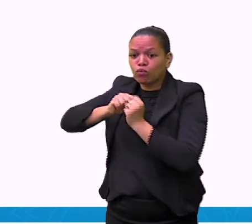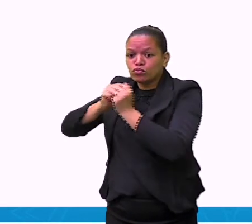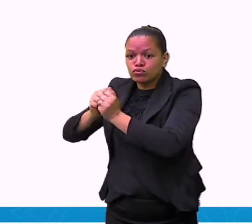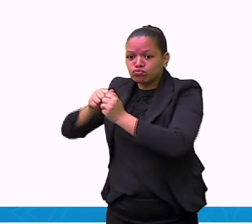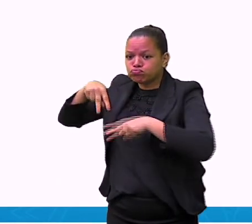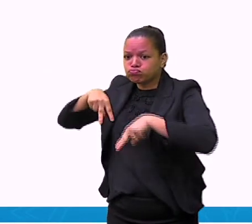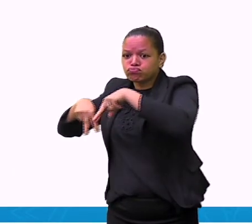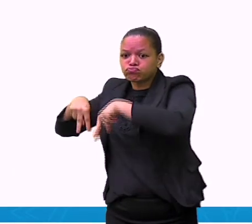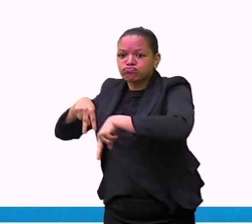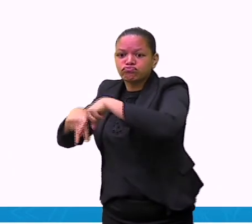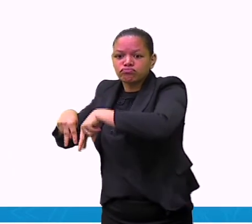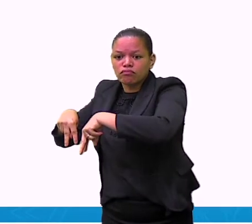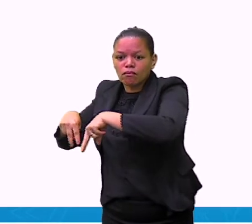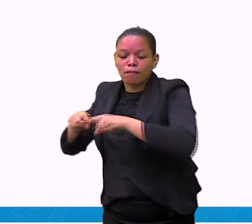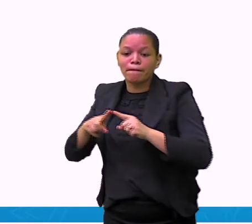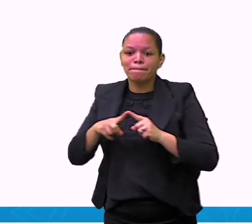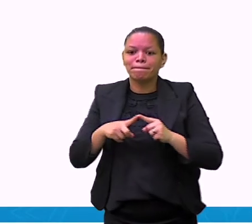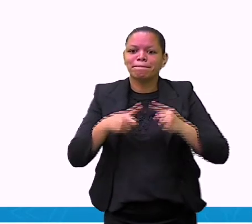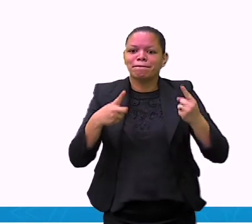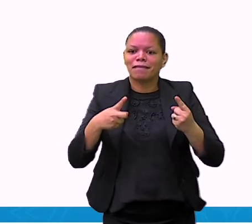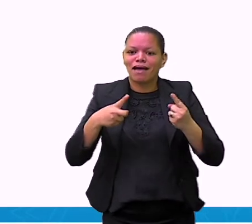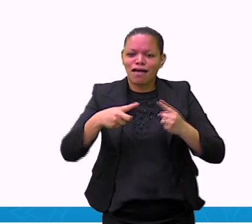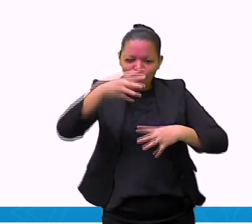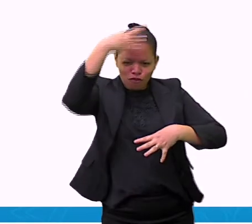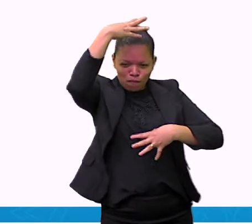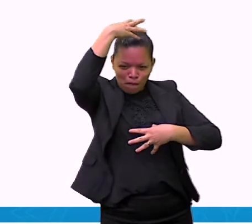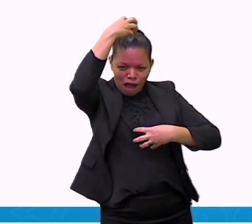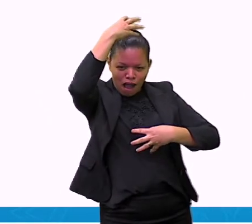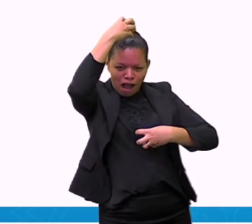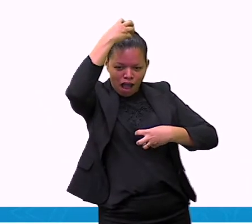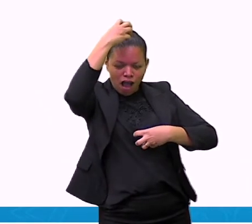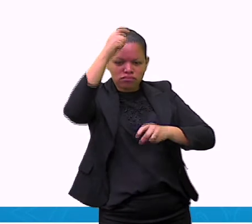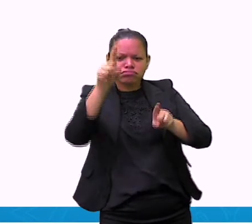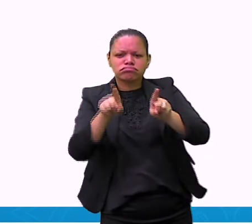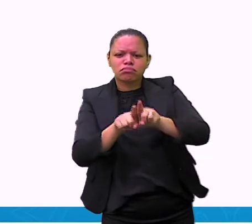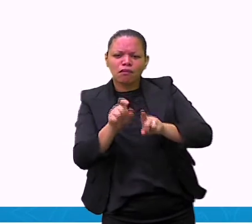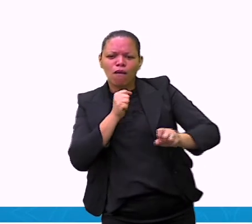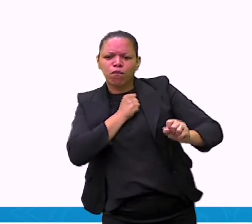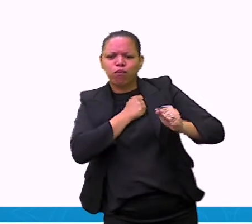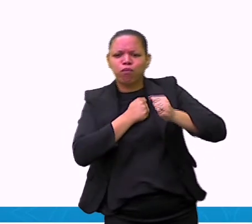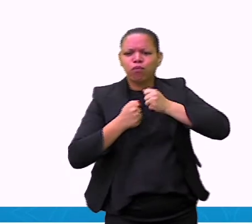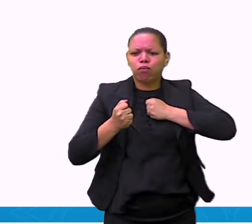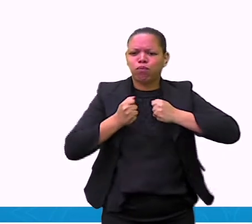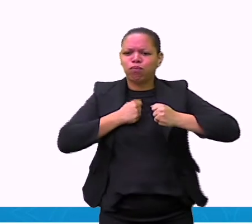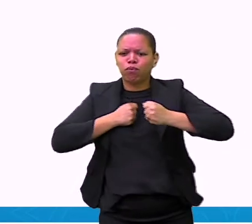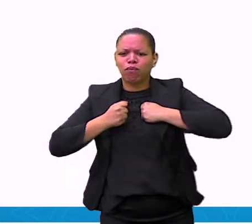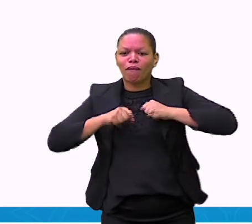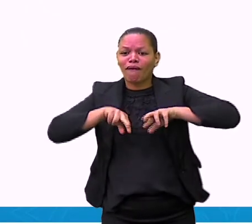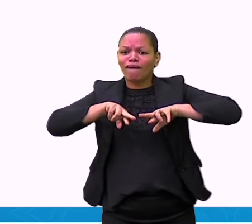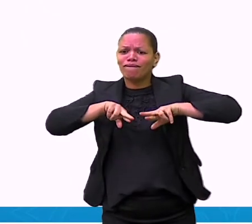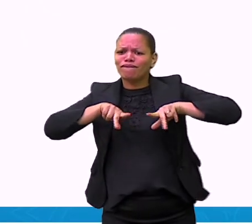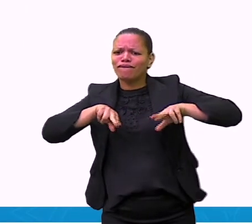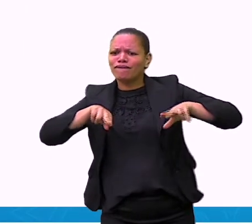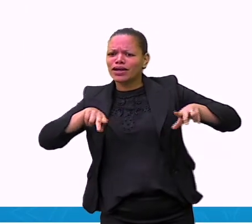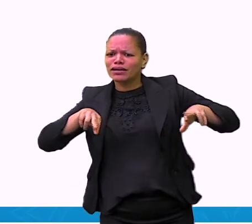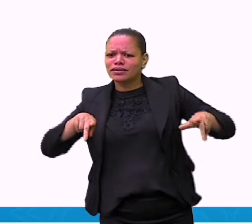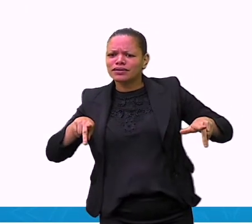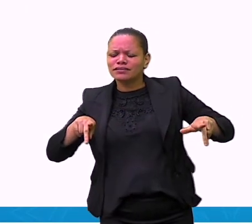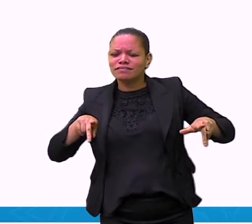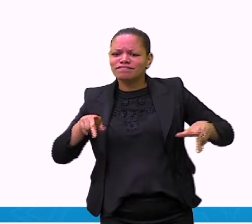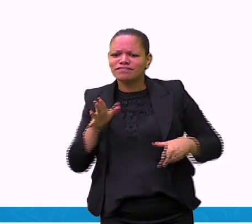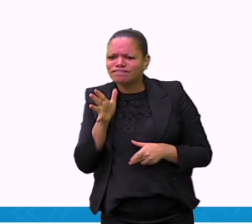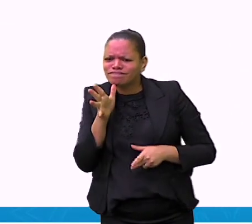os macacos, assim como os chimpanzés, têm aprendizado e desenvolvimento mais